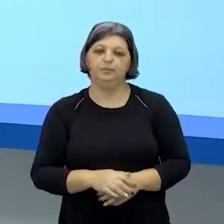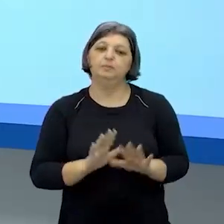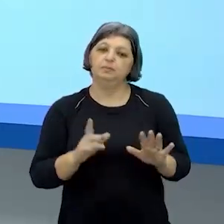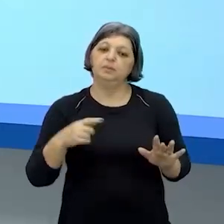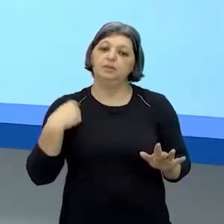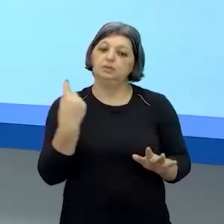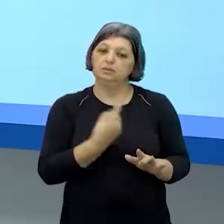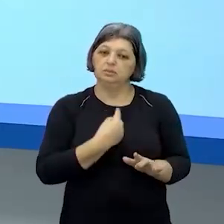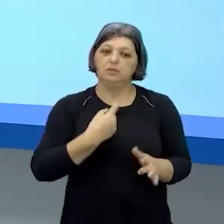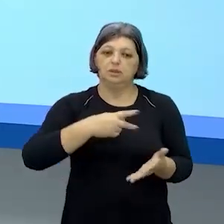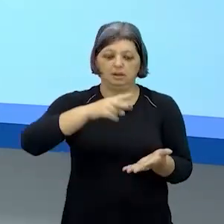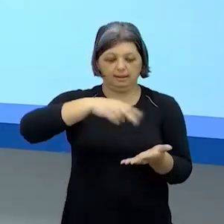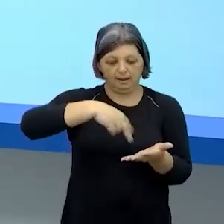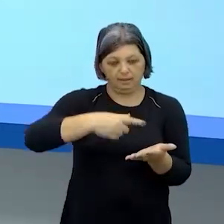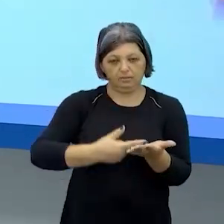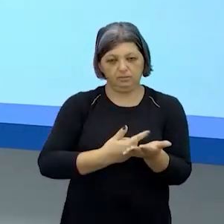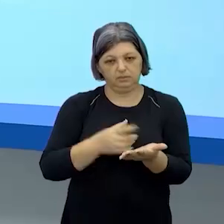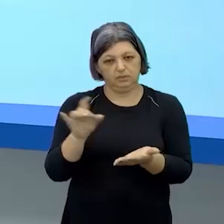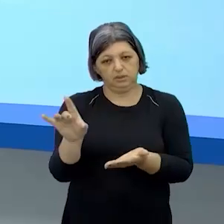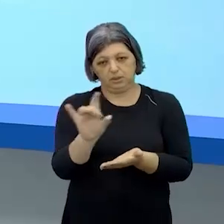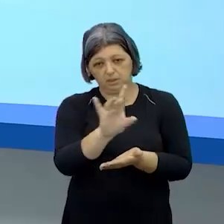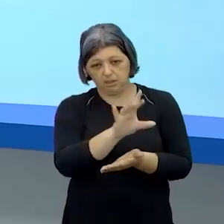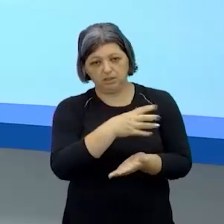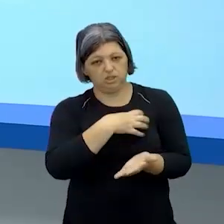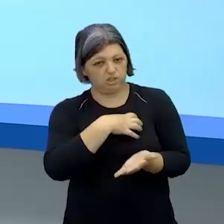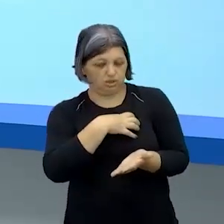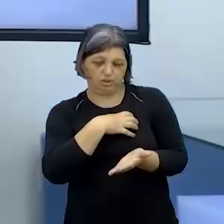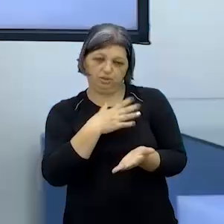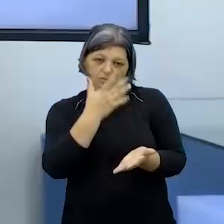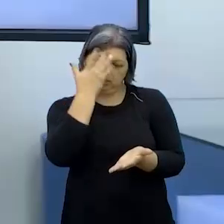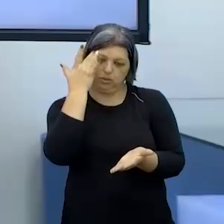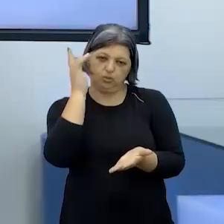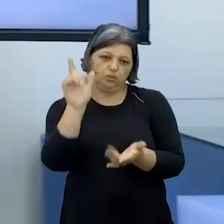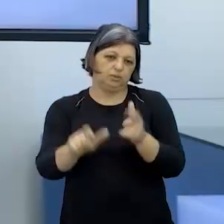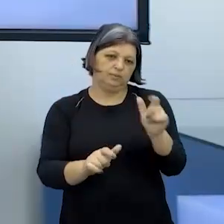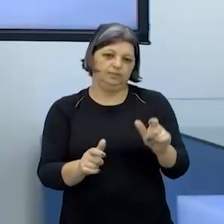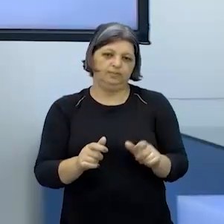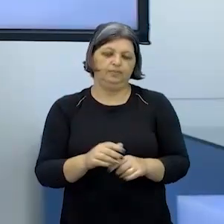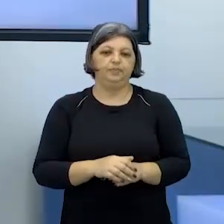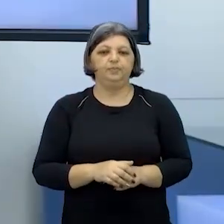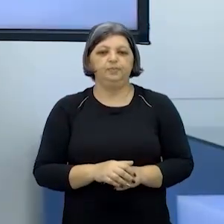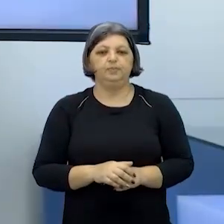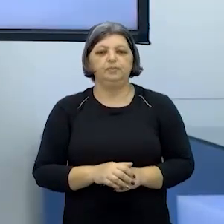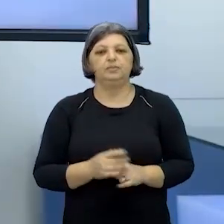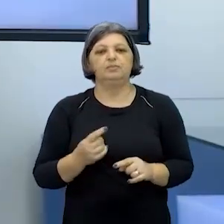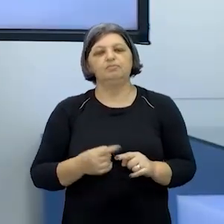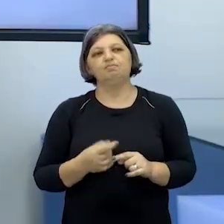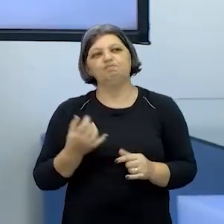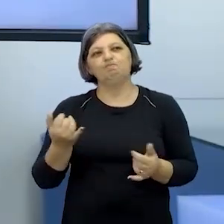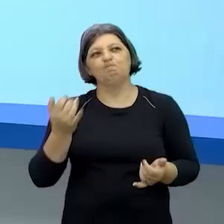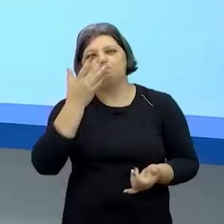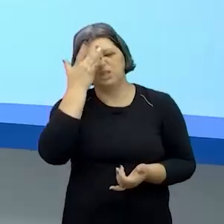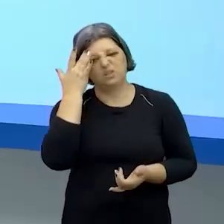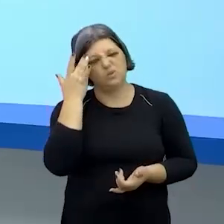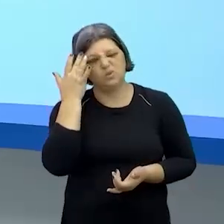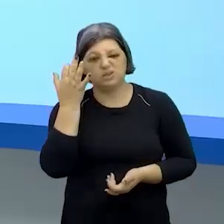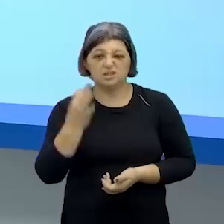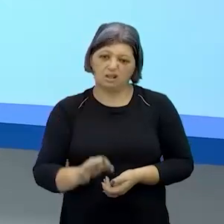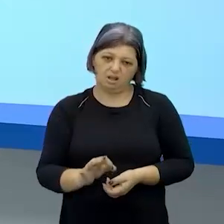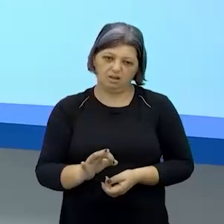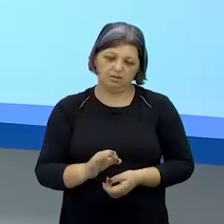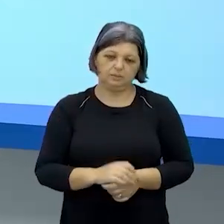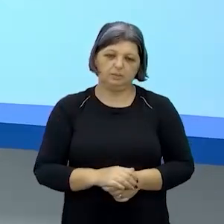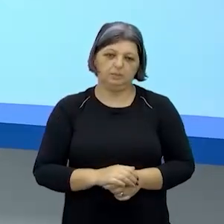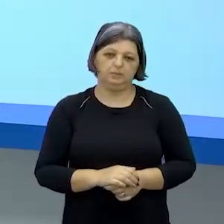do que a gente leu tá turma cada livro vai ser de um jeito e você aí é é aquele cara politicamente correto então imagina já pensar numa